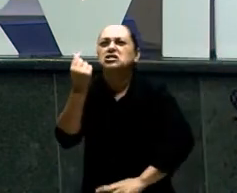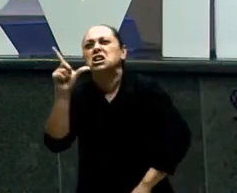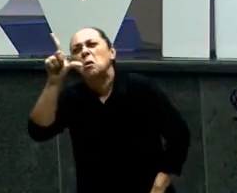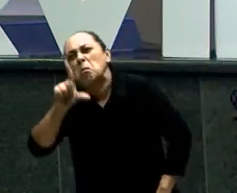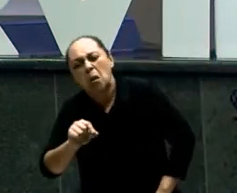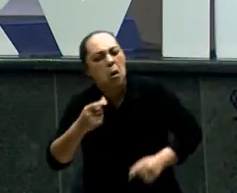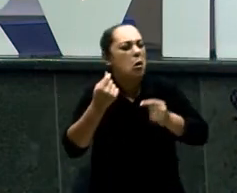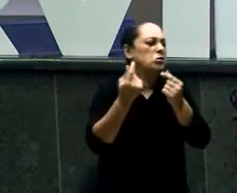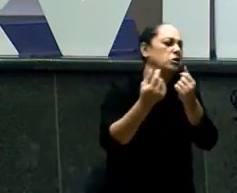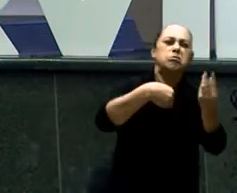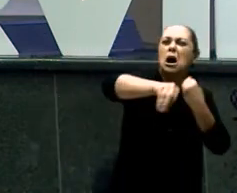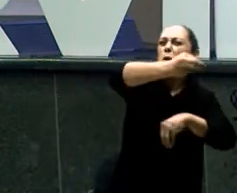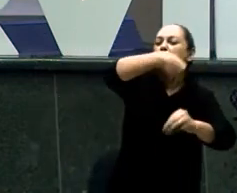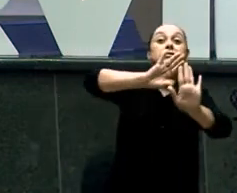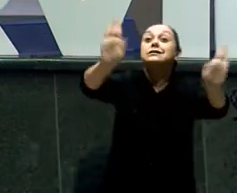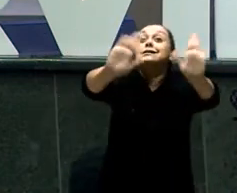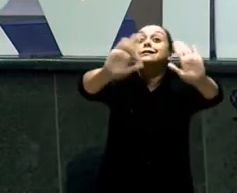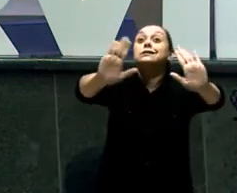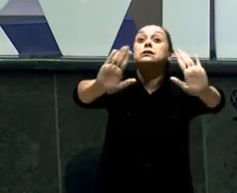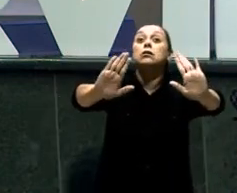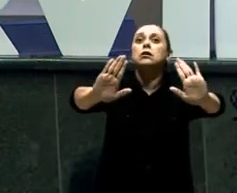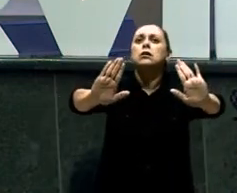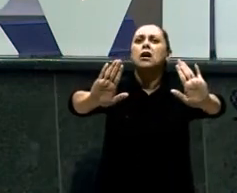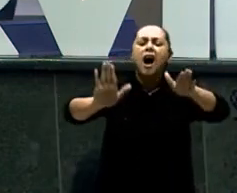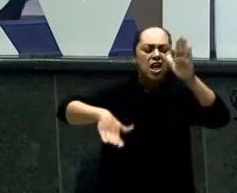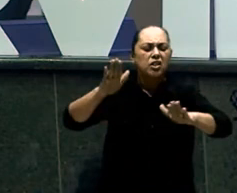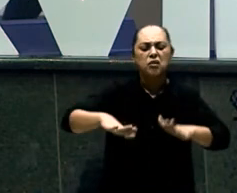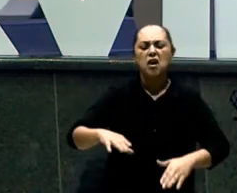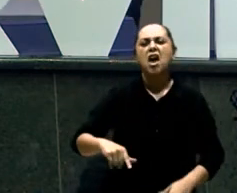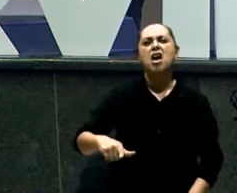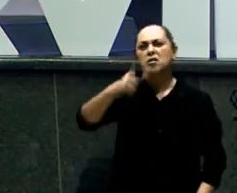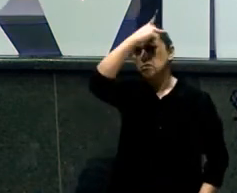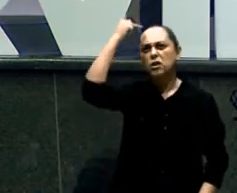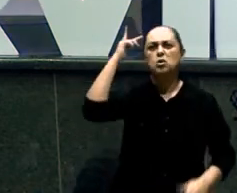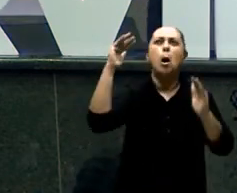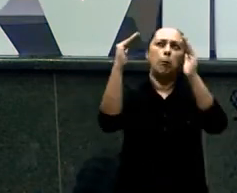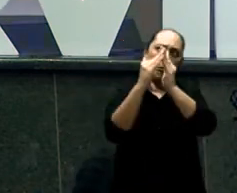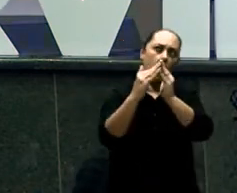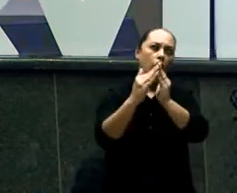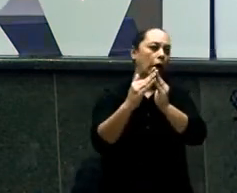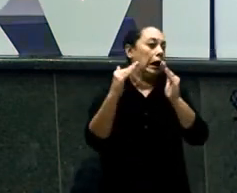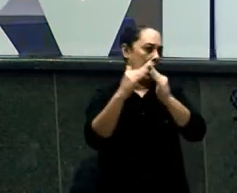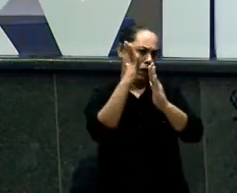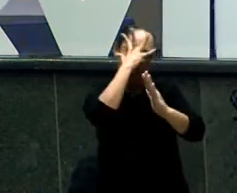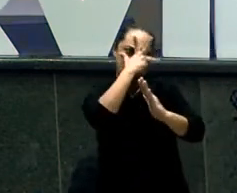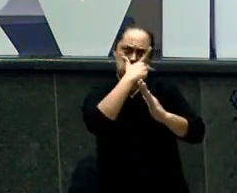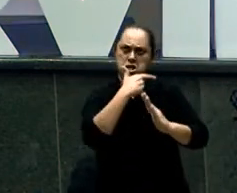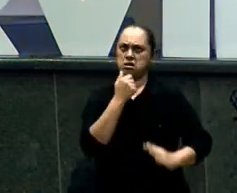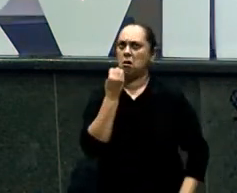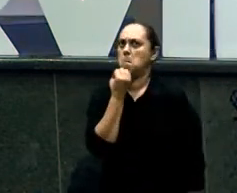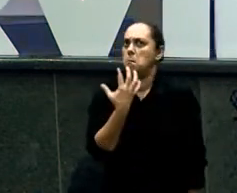Morar Em verdadeiros Palácios Outros Podem morar Em casé Mas o lugar Não define Você